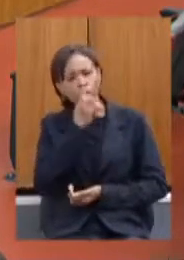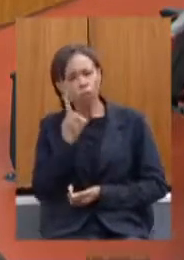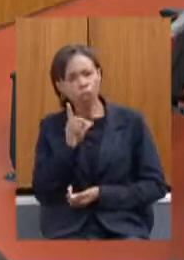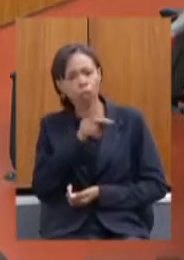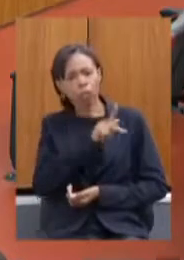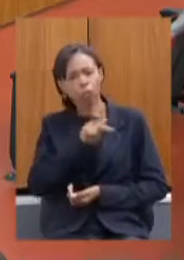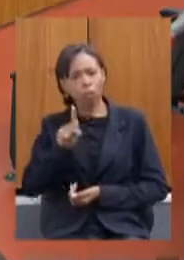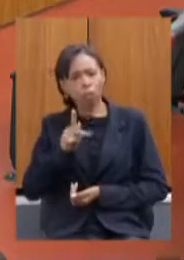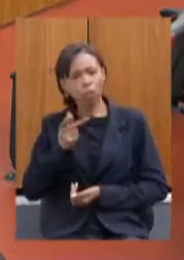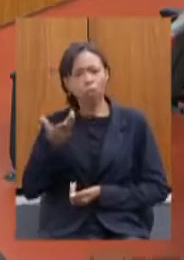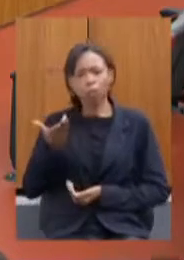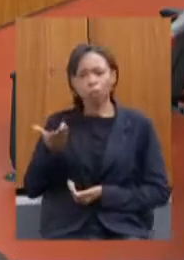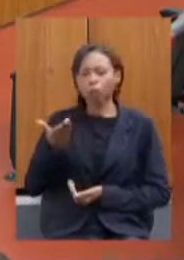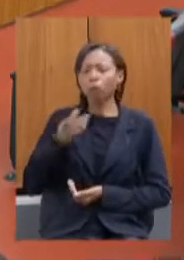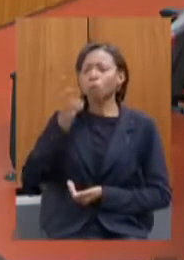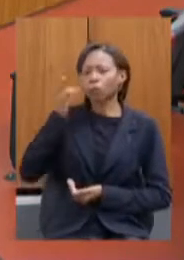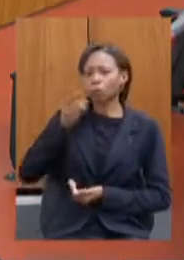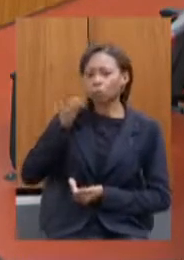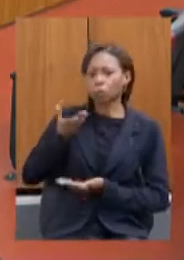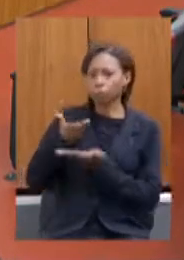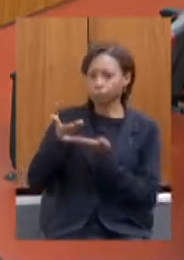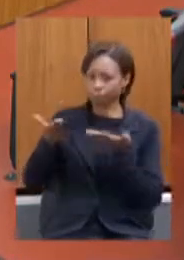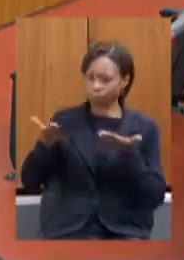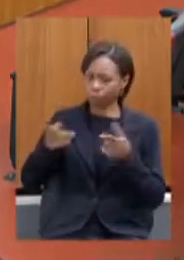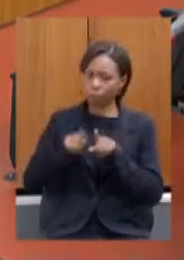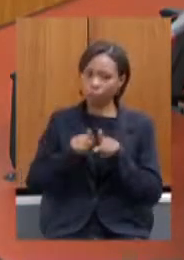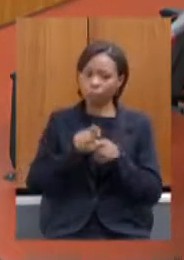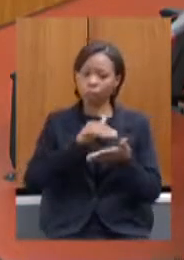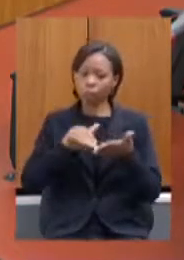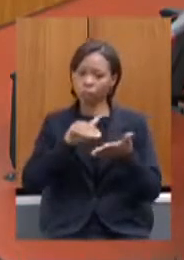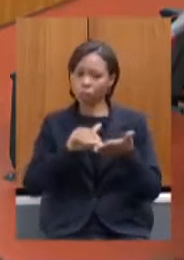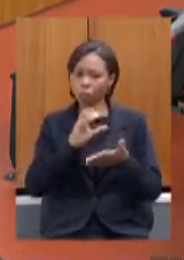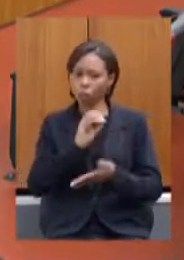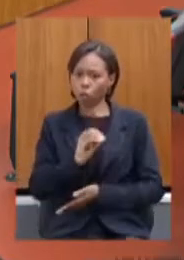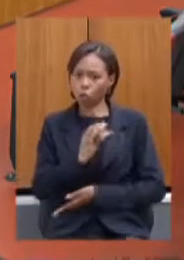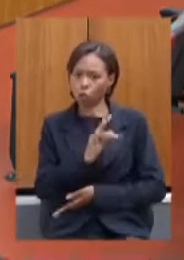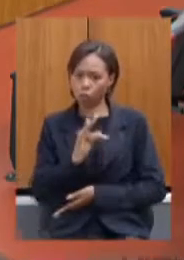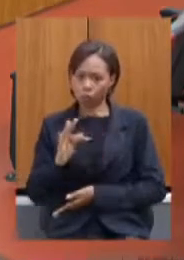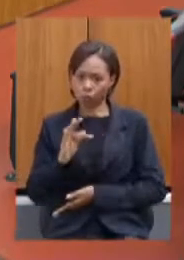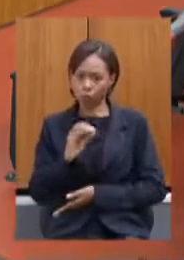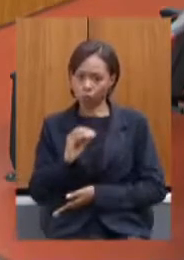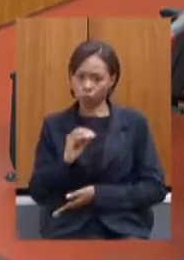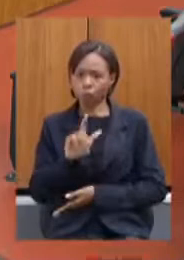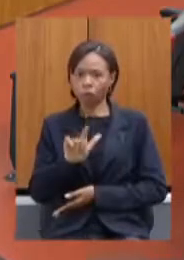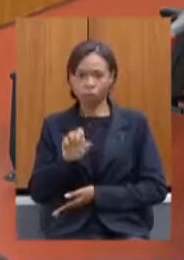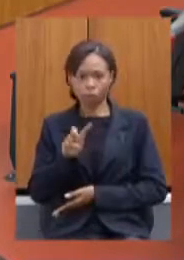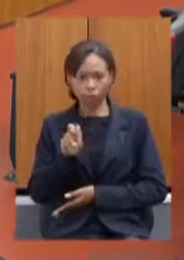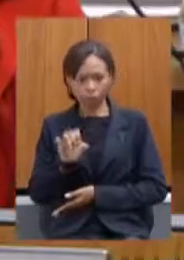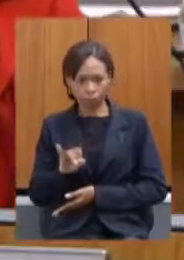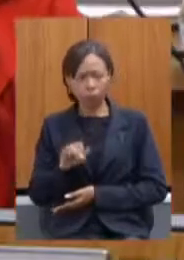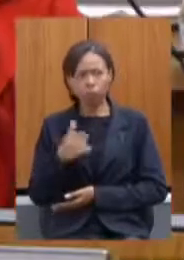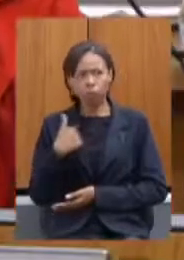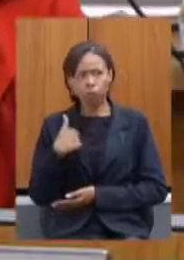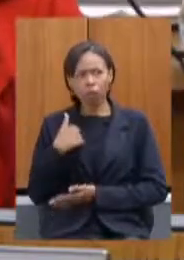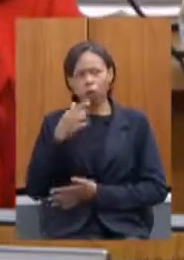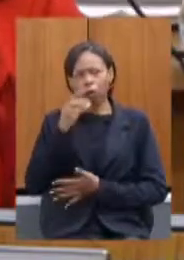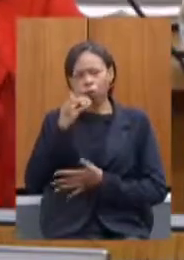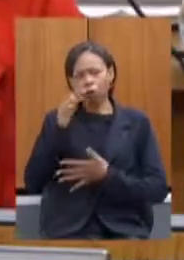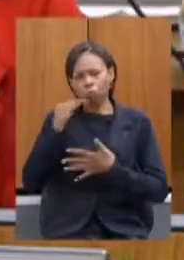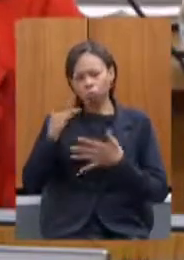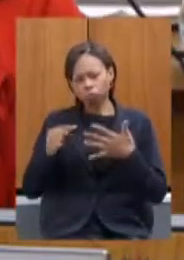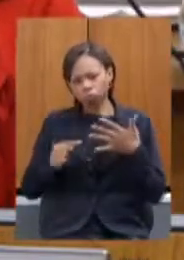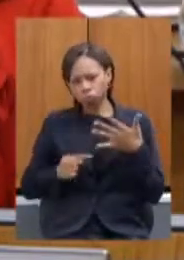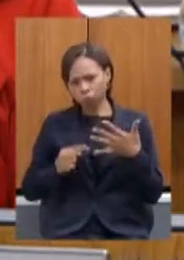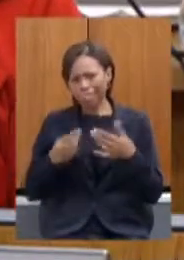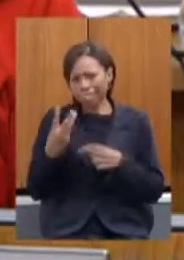colegas parlamentares bom dia ao secretário Otto Levy algumas considerações são três minutos